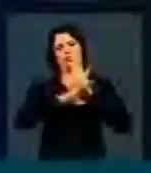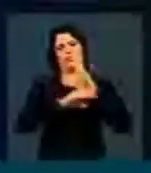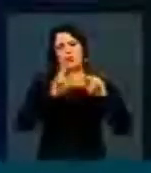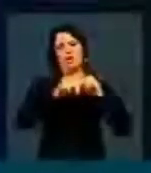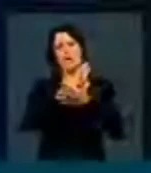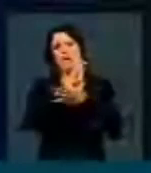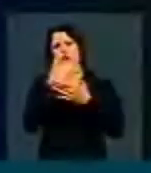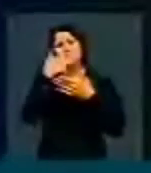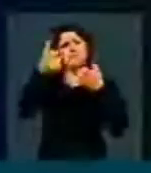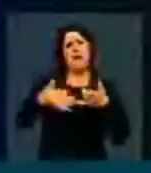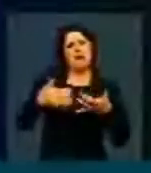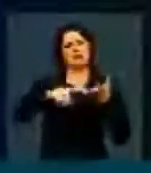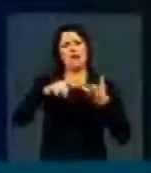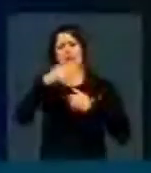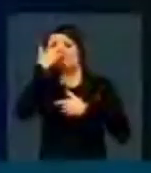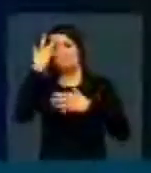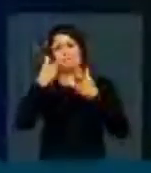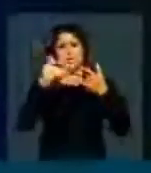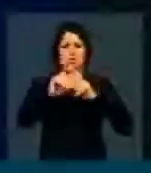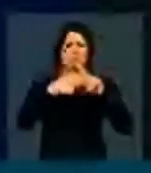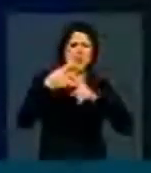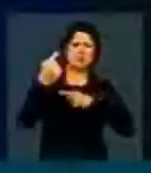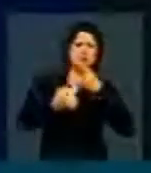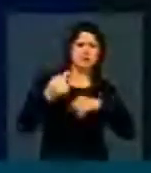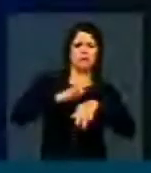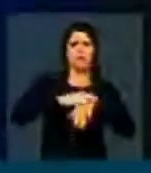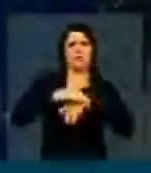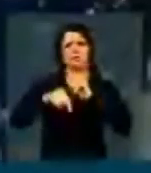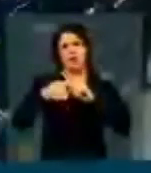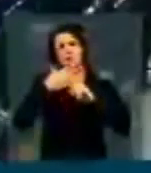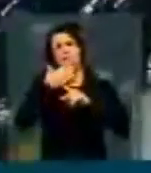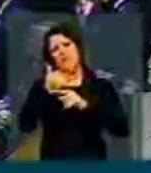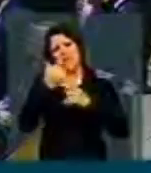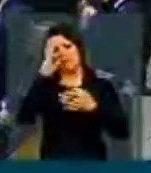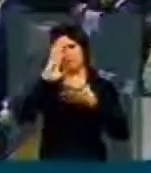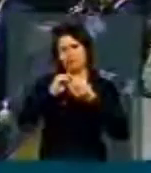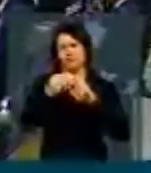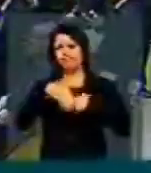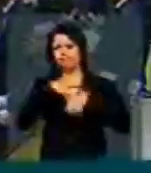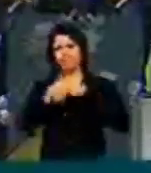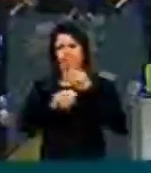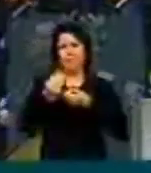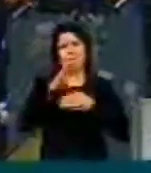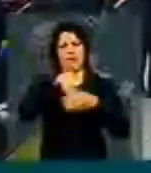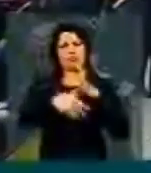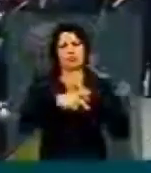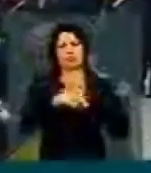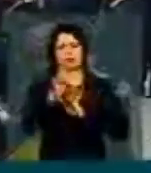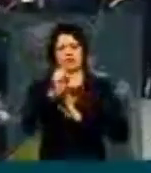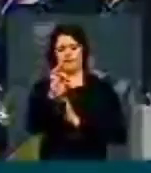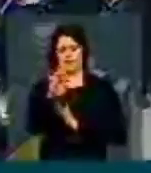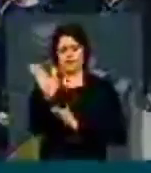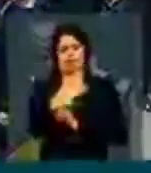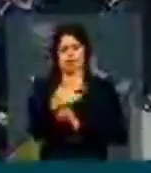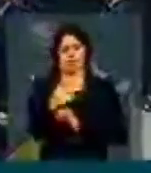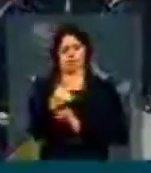argumentos, uns pedindo mais discussão para melhorar o entendimento, outros usando como argumento a votação do fim do fator previdenciário que